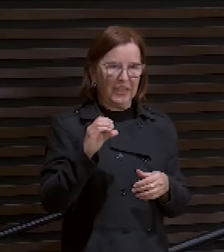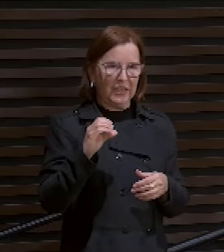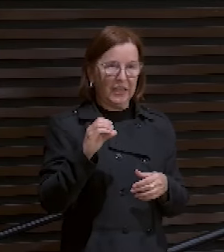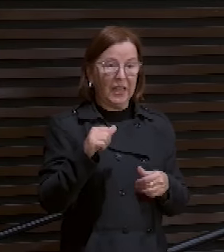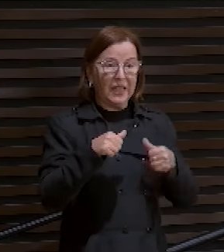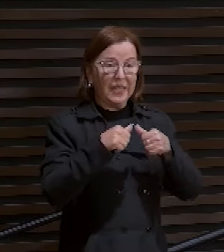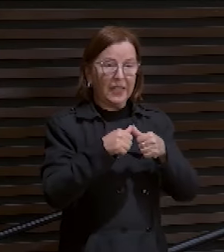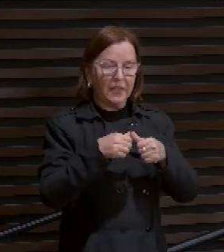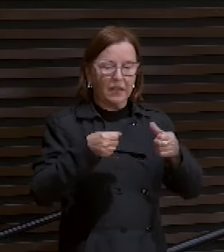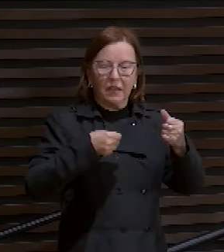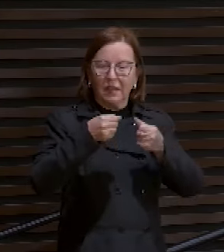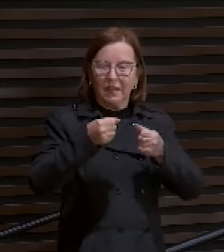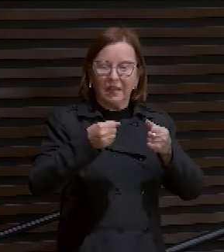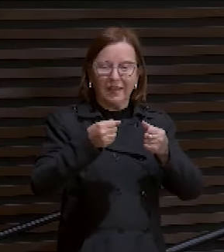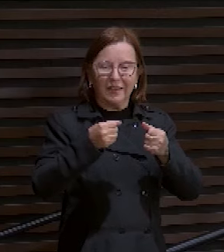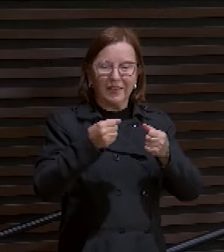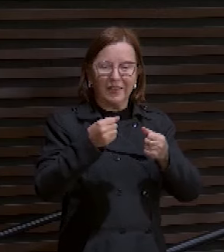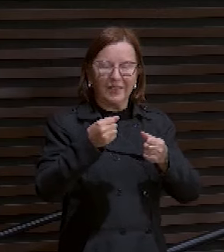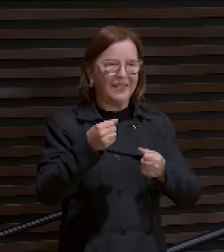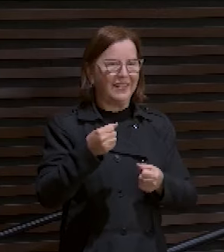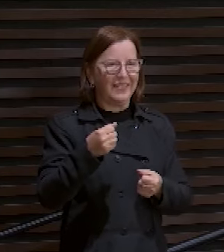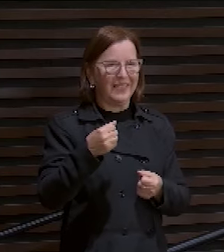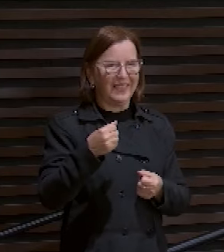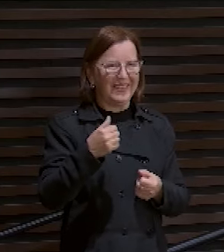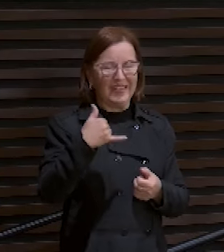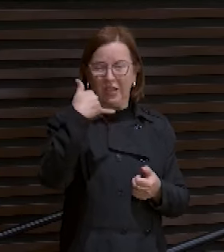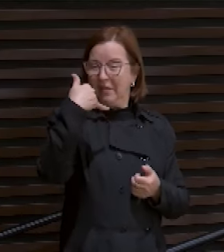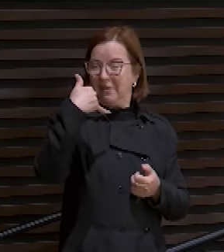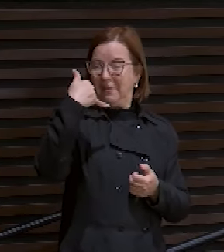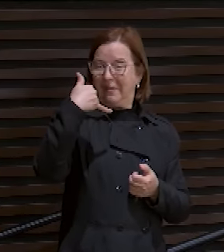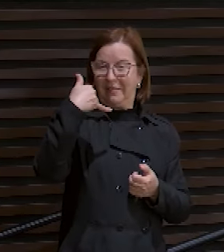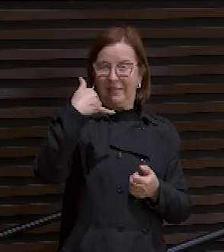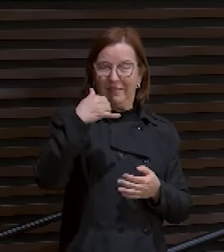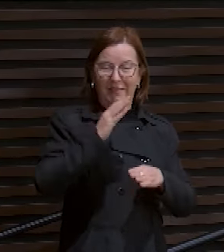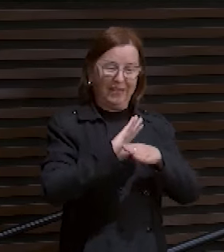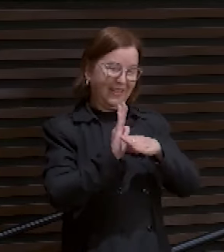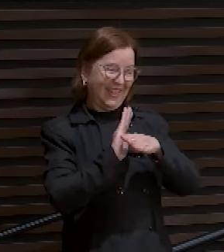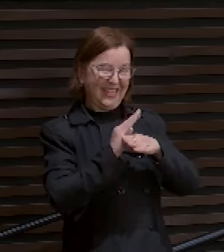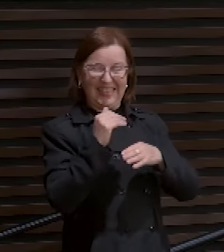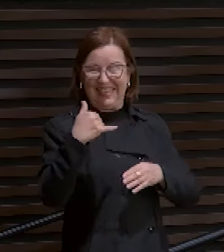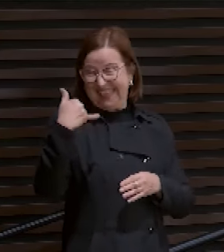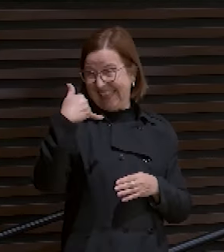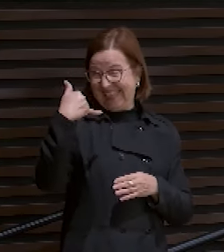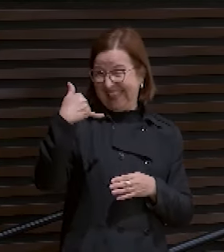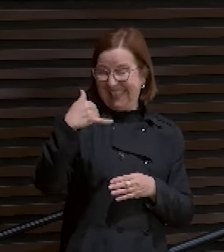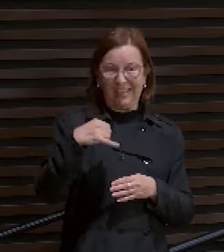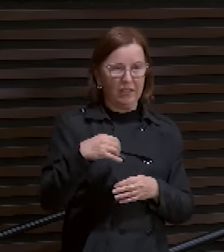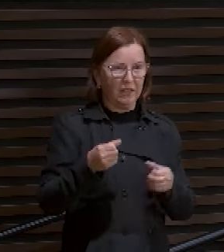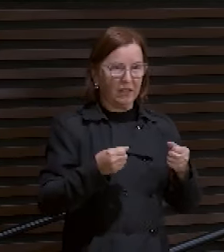A balceta dirigindo e gravando vídeo dentro do carro. Bonito, né? Põe mata todo mundo. Aí vai tudo para a glória.